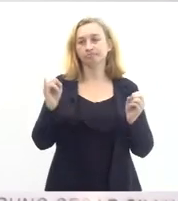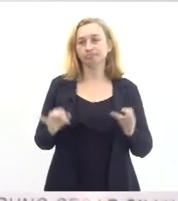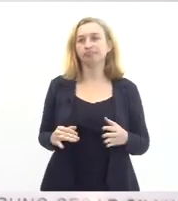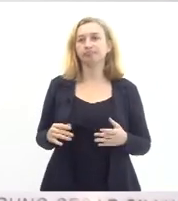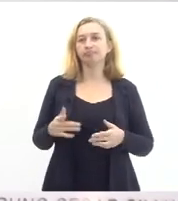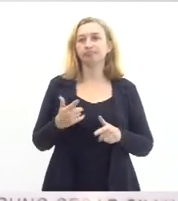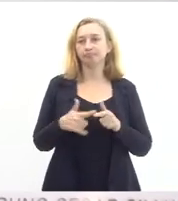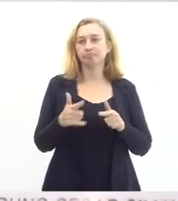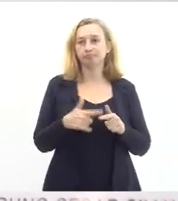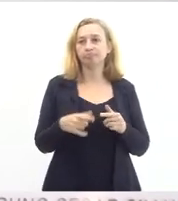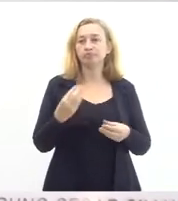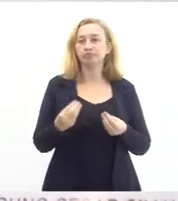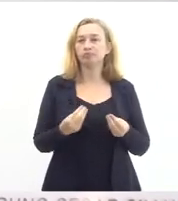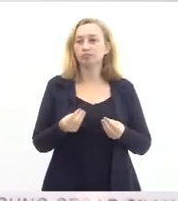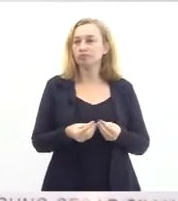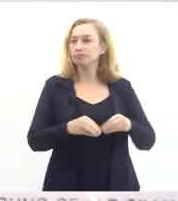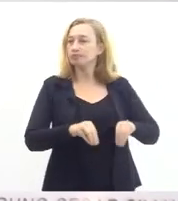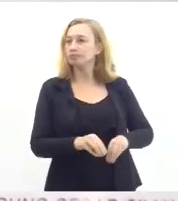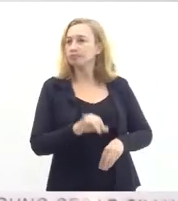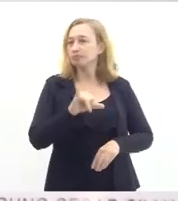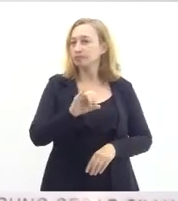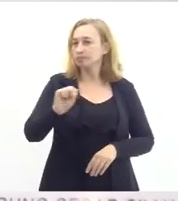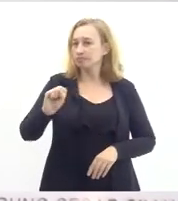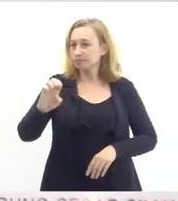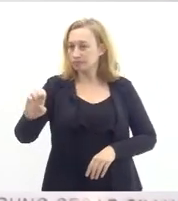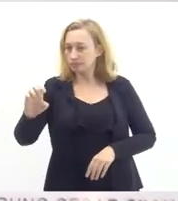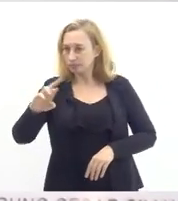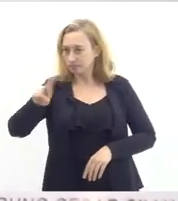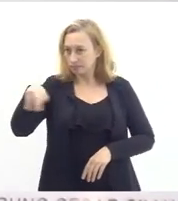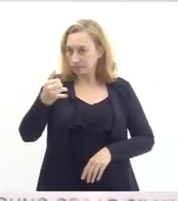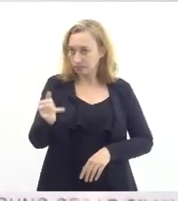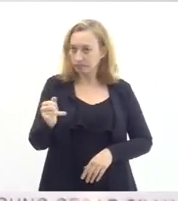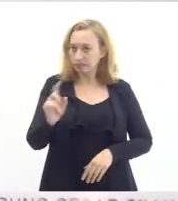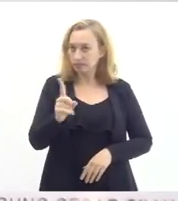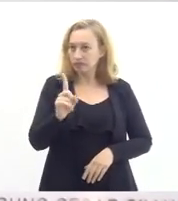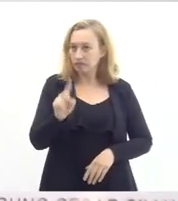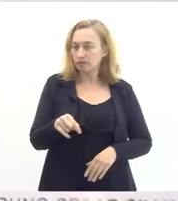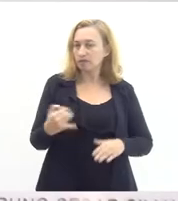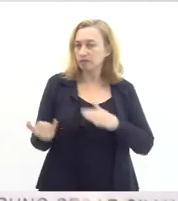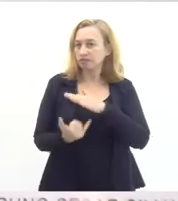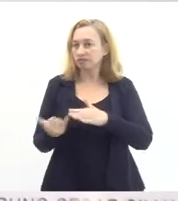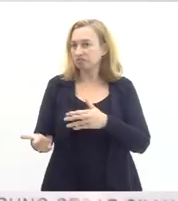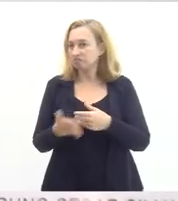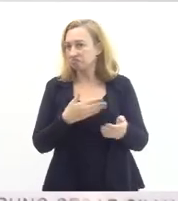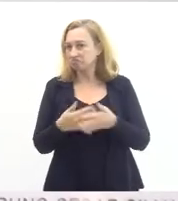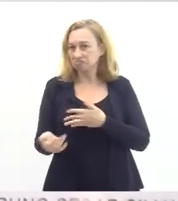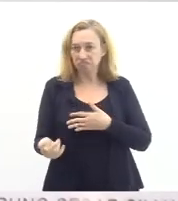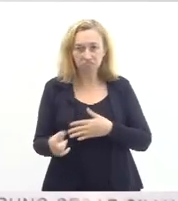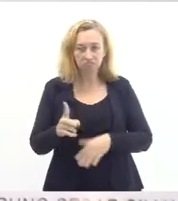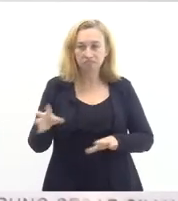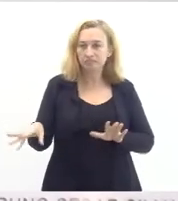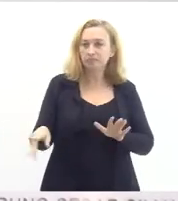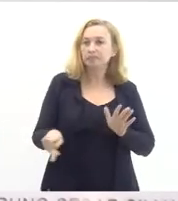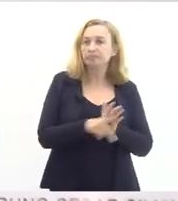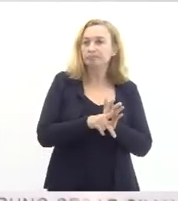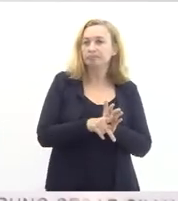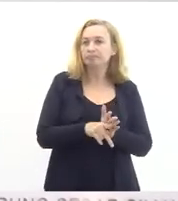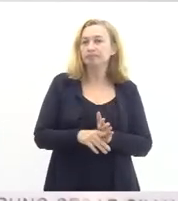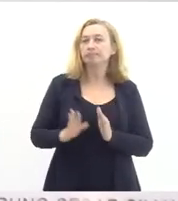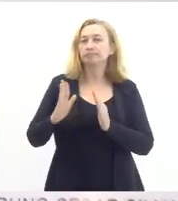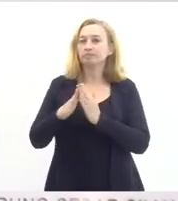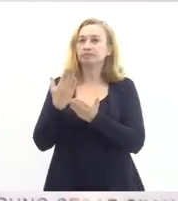afeta o ISERJ que vale a pena dizer não é uma instituição qualquer faz parte da rede Faietec